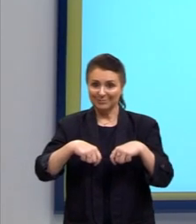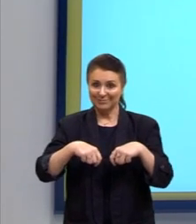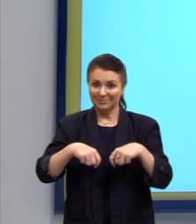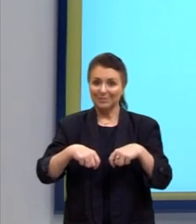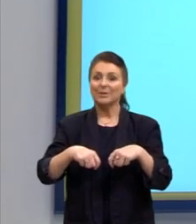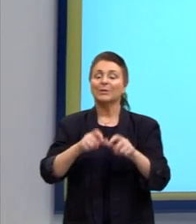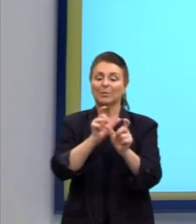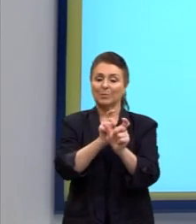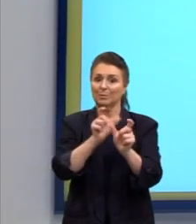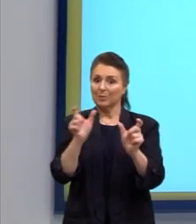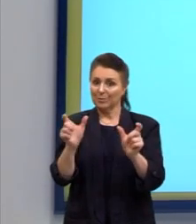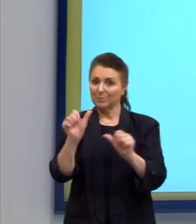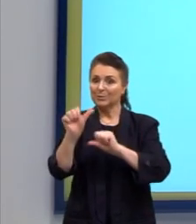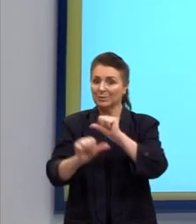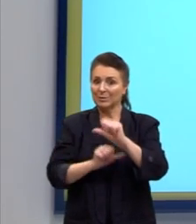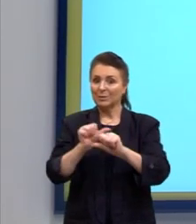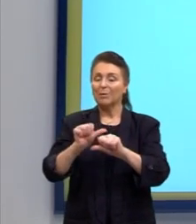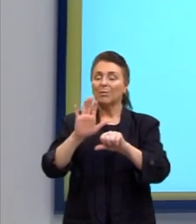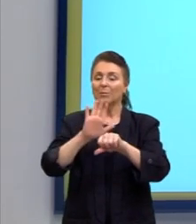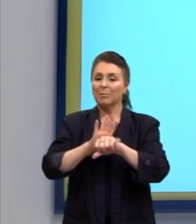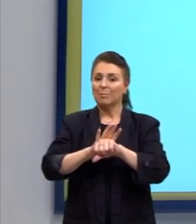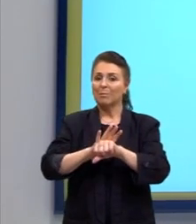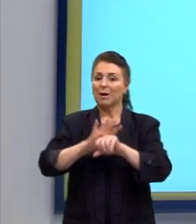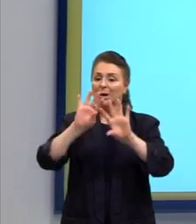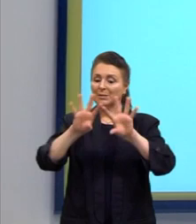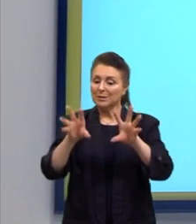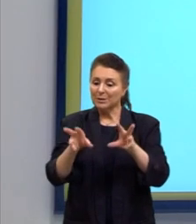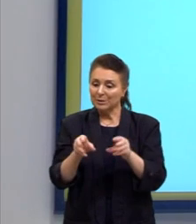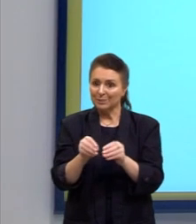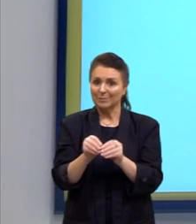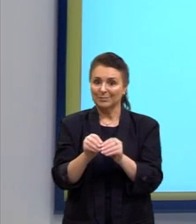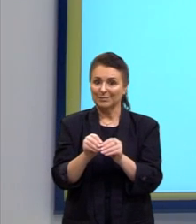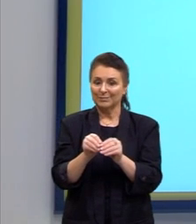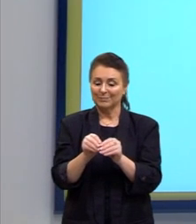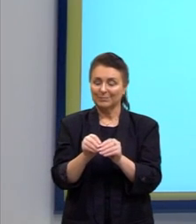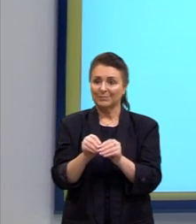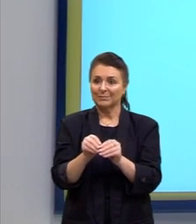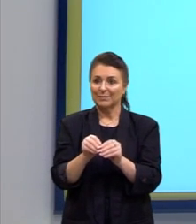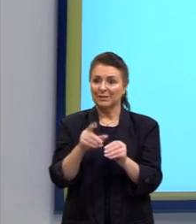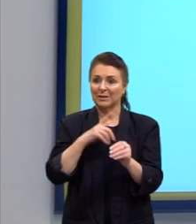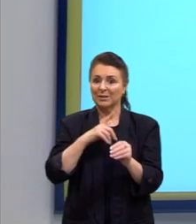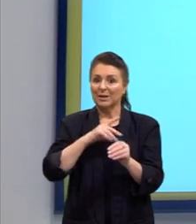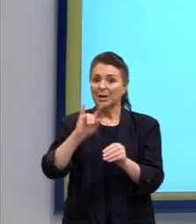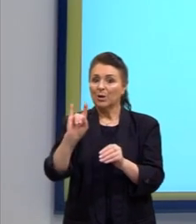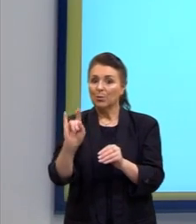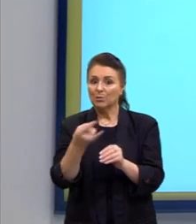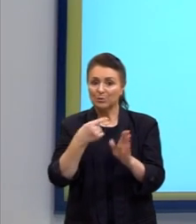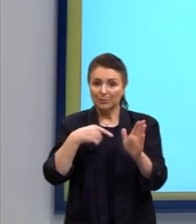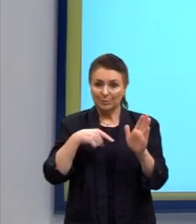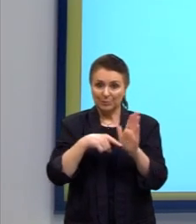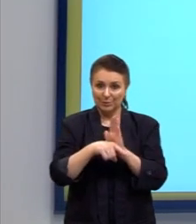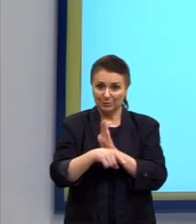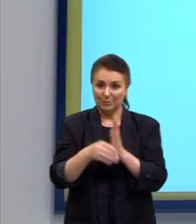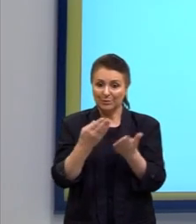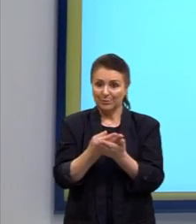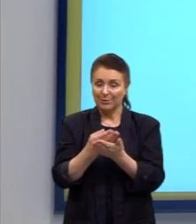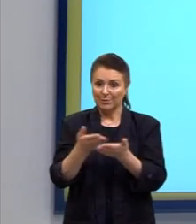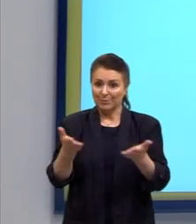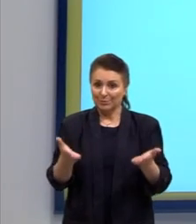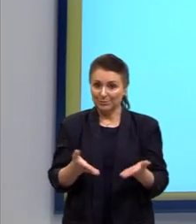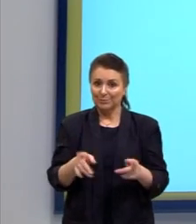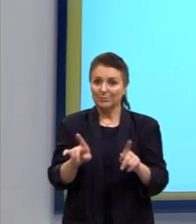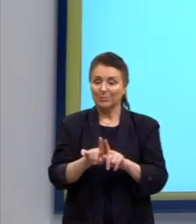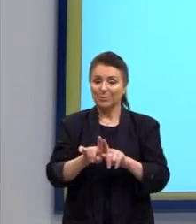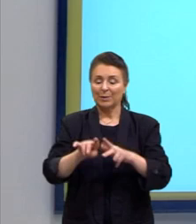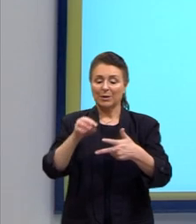permutação mais resumida. E aí nós temos a última questão de hoje, que também